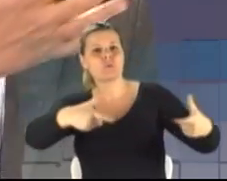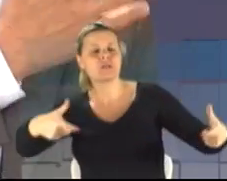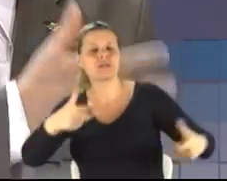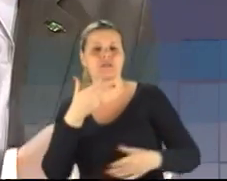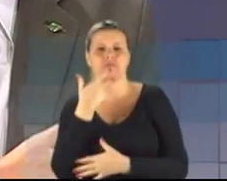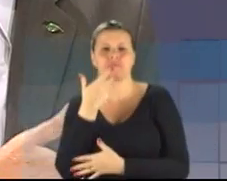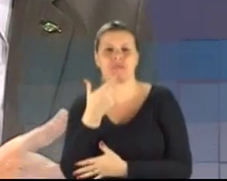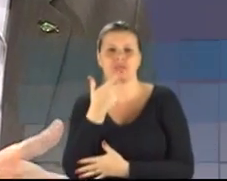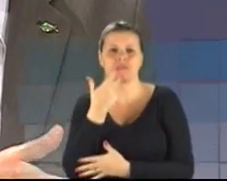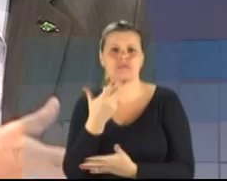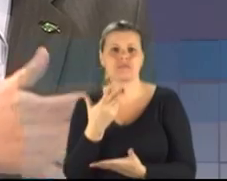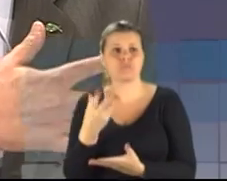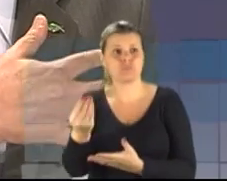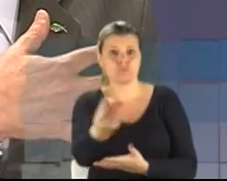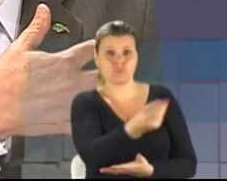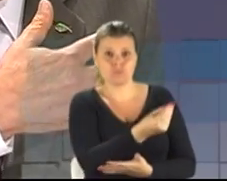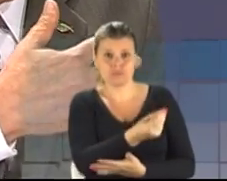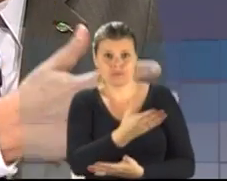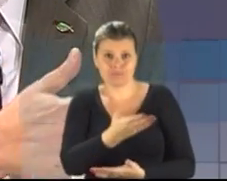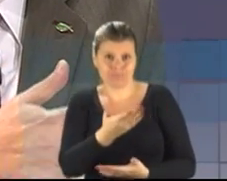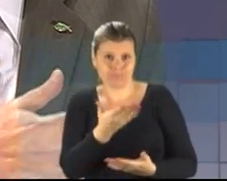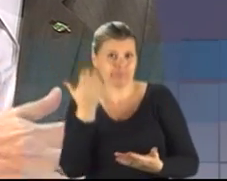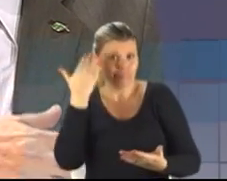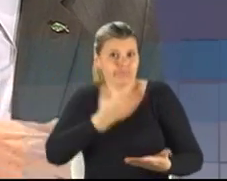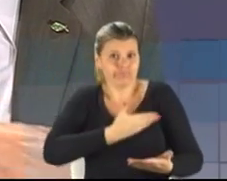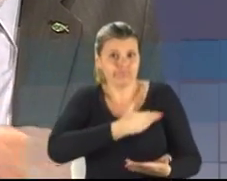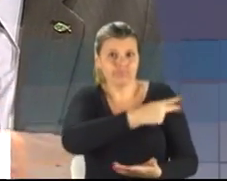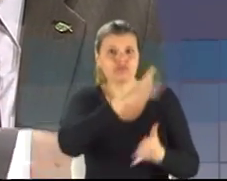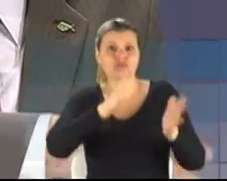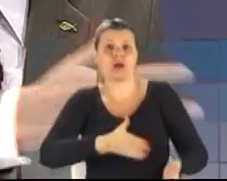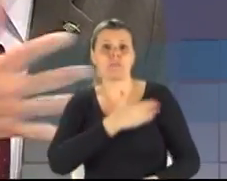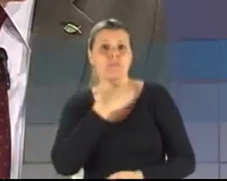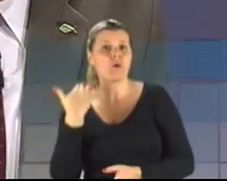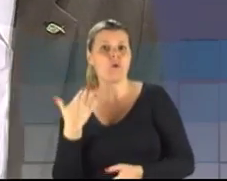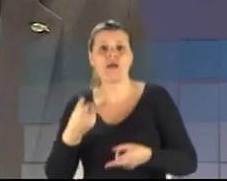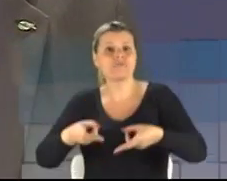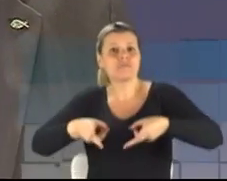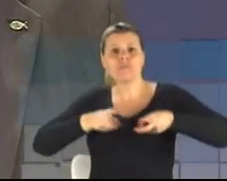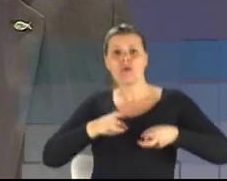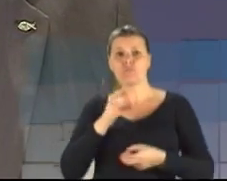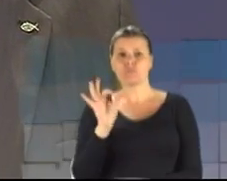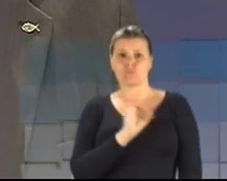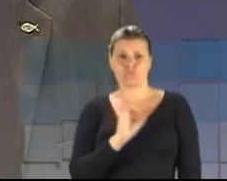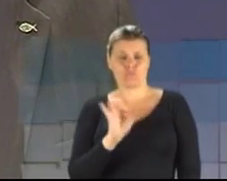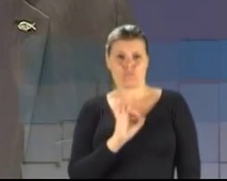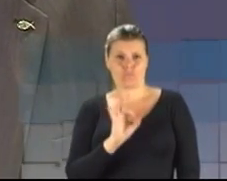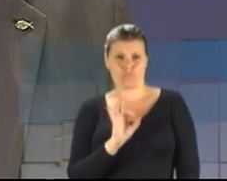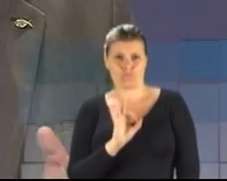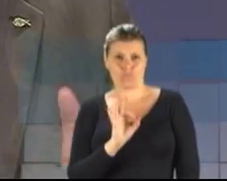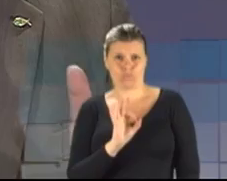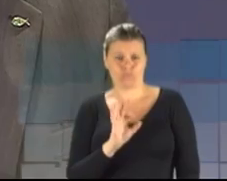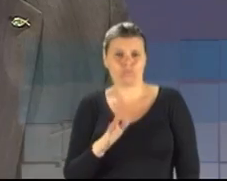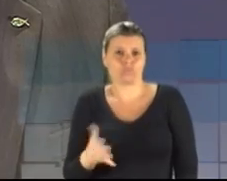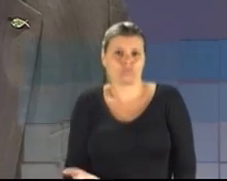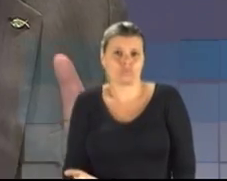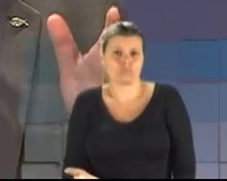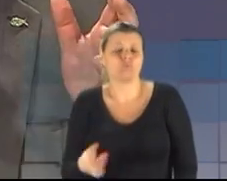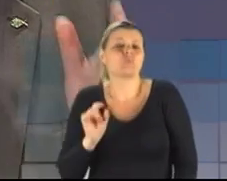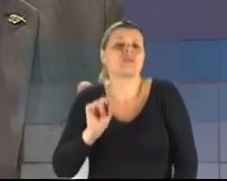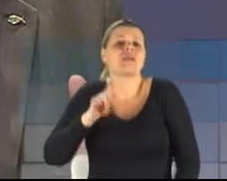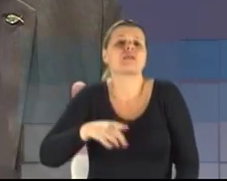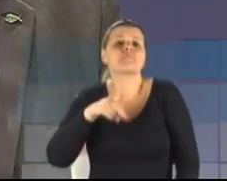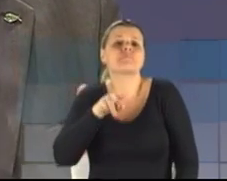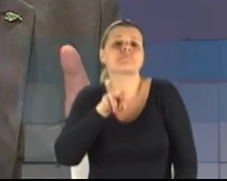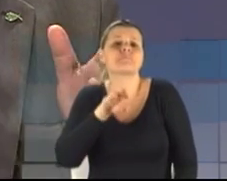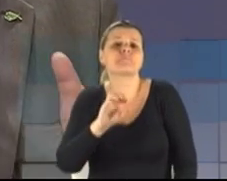muitas parceiras delas já, inclusive, morreram e não conseguem receber o protocolo. O que é o precatório? É uma